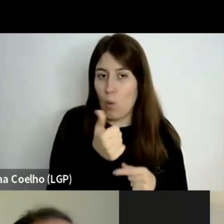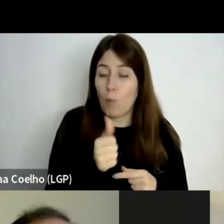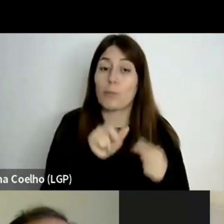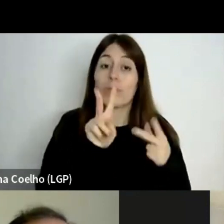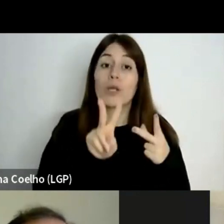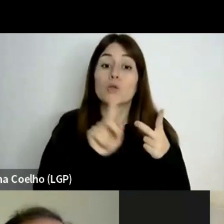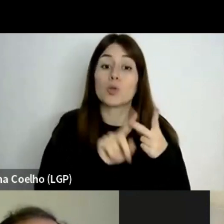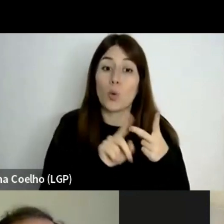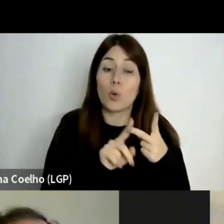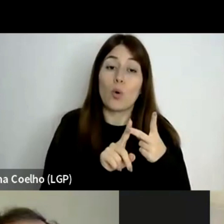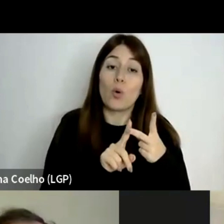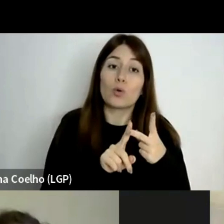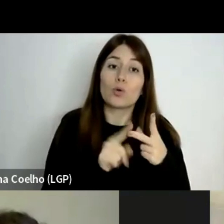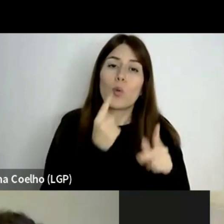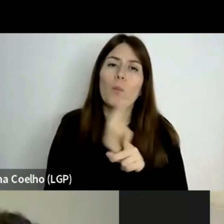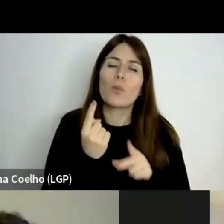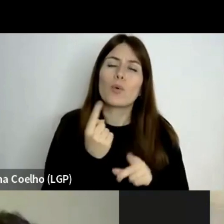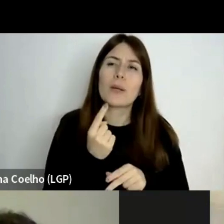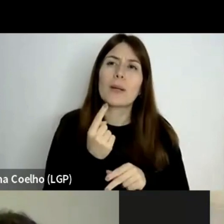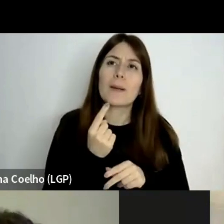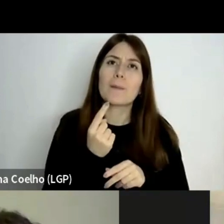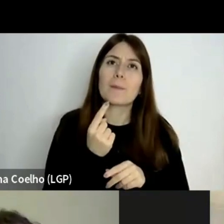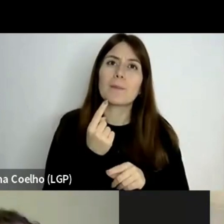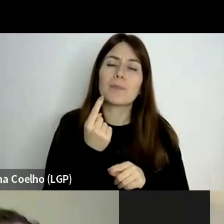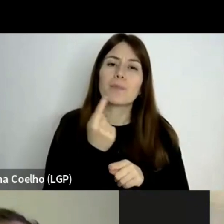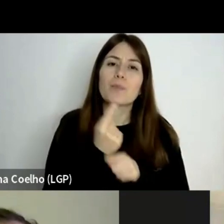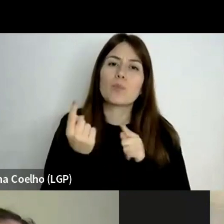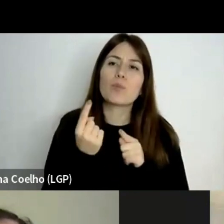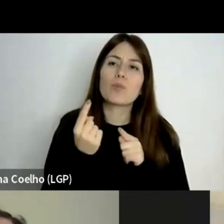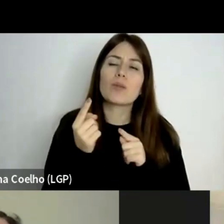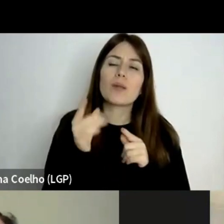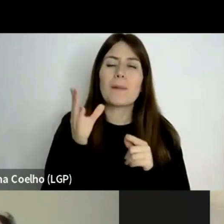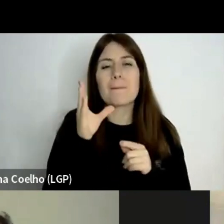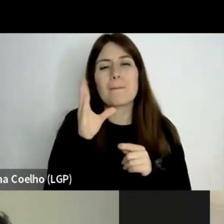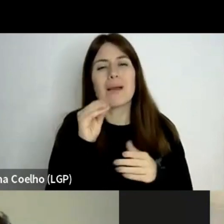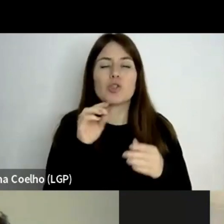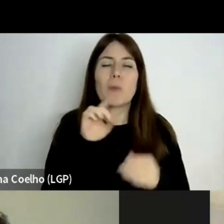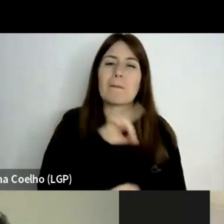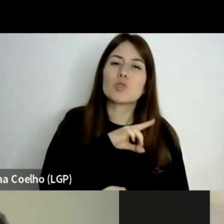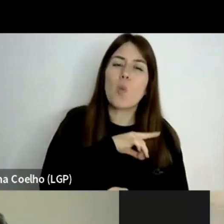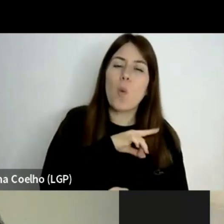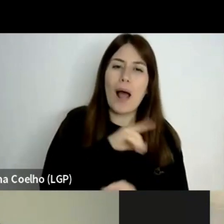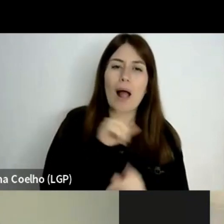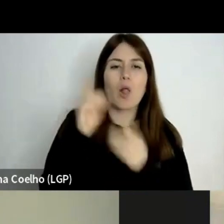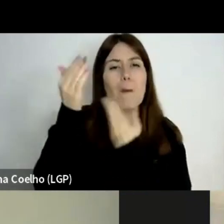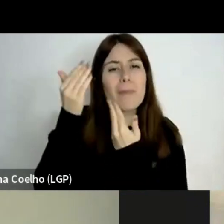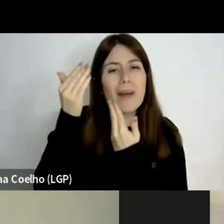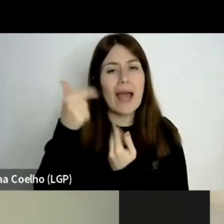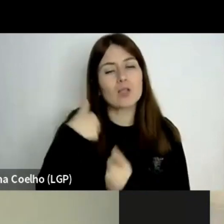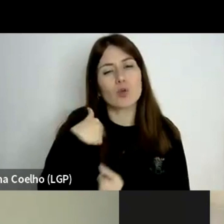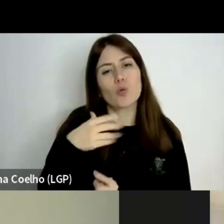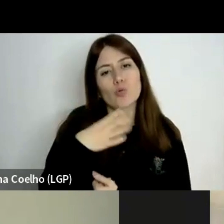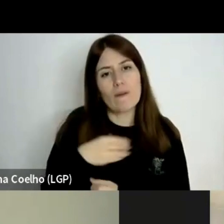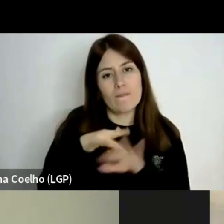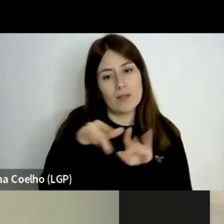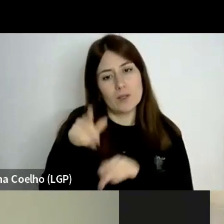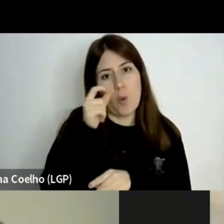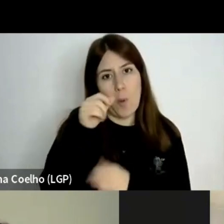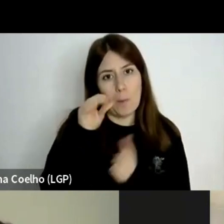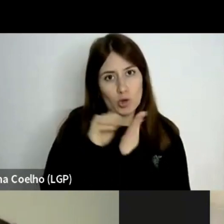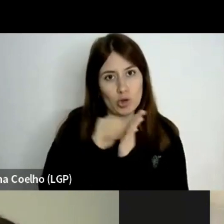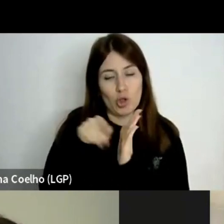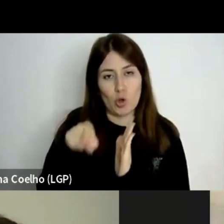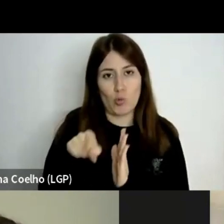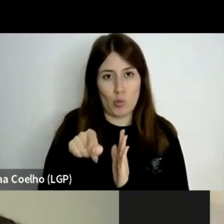uma homenagem pessoal que eu queria fazer ao próprio professor Salvador Sampaio, que dá o